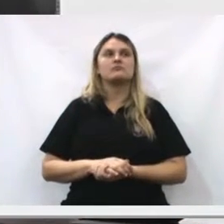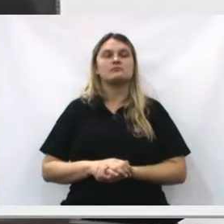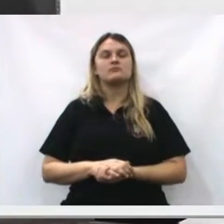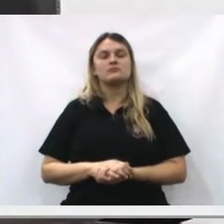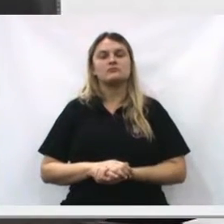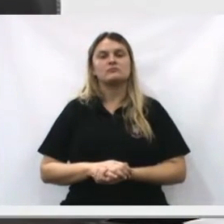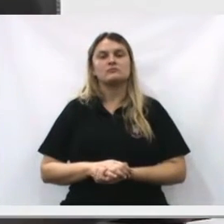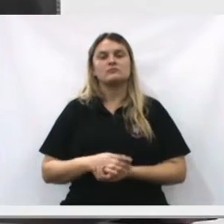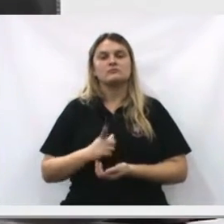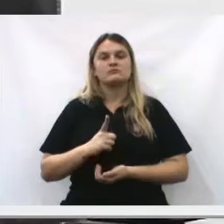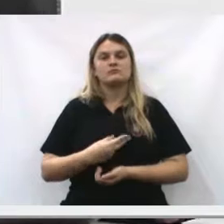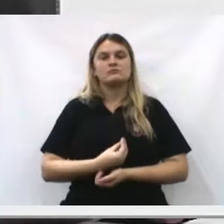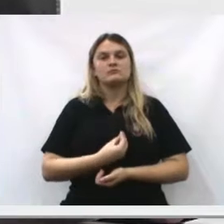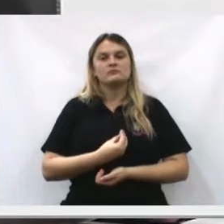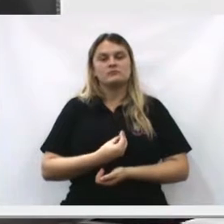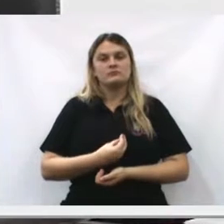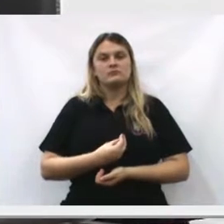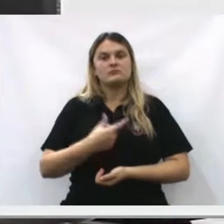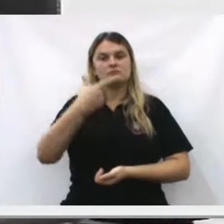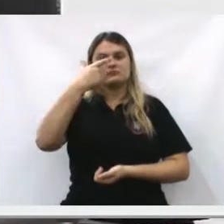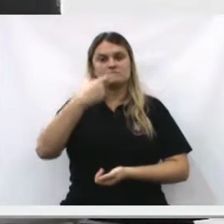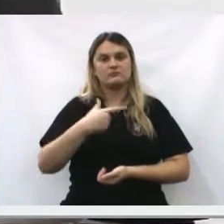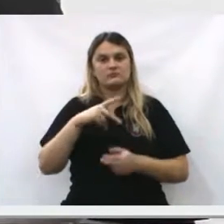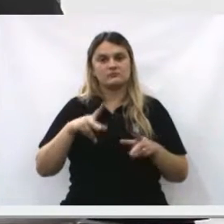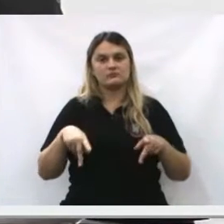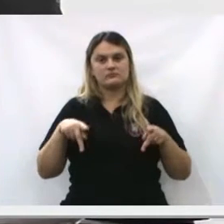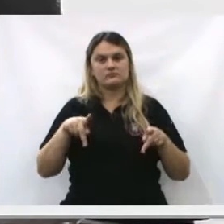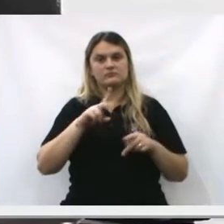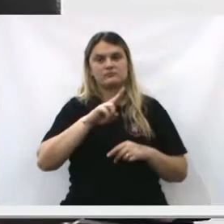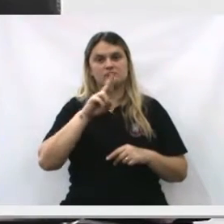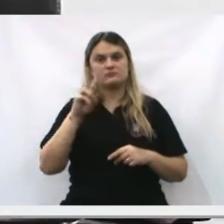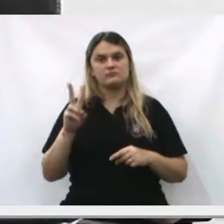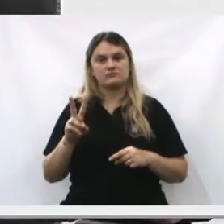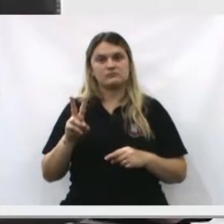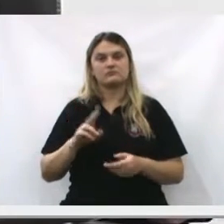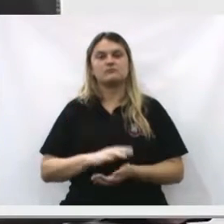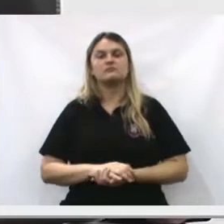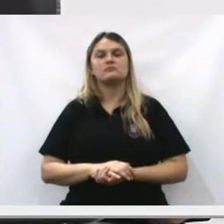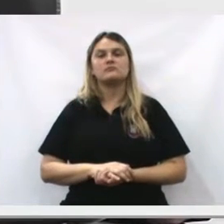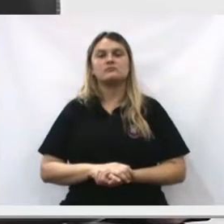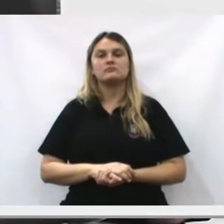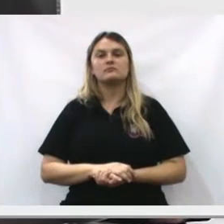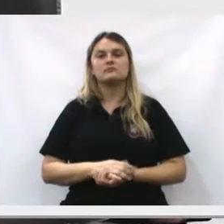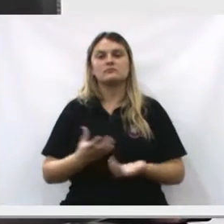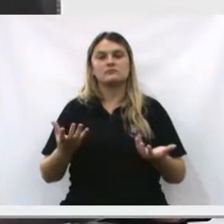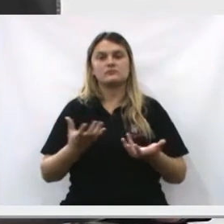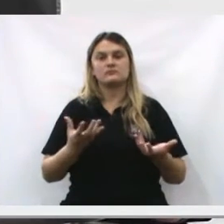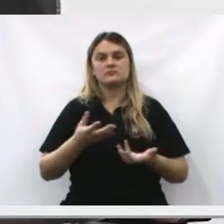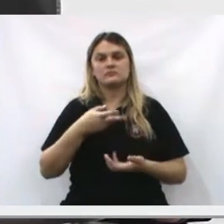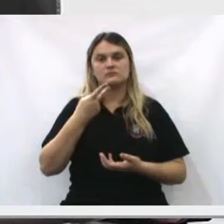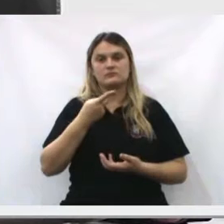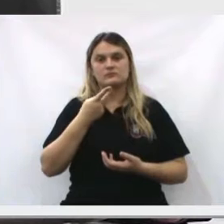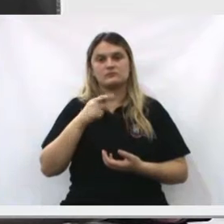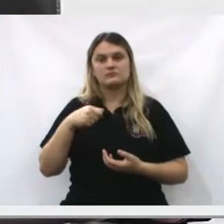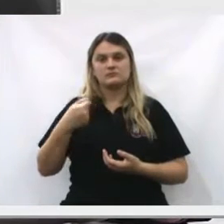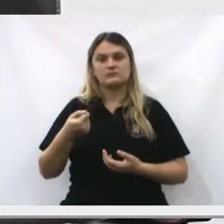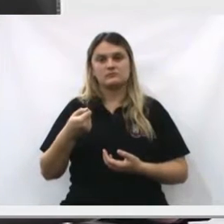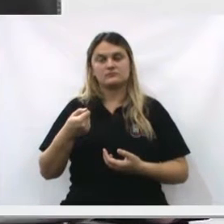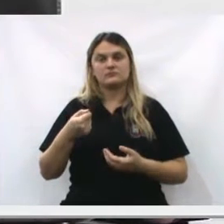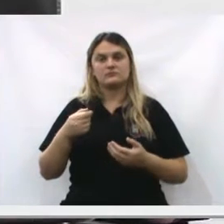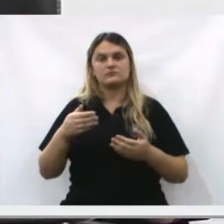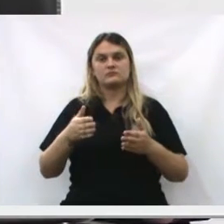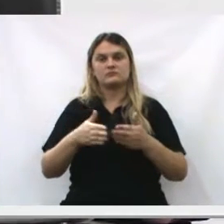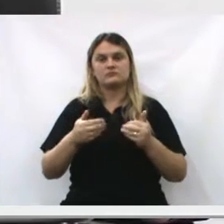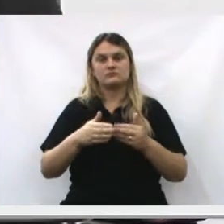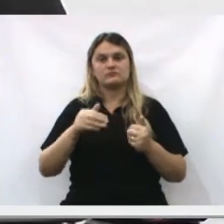marcando também a nossa presença, representando o povo de União da Vitória. Eu quero falar